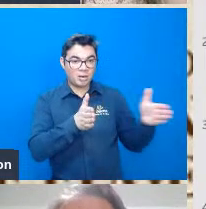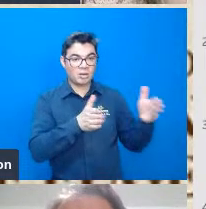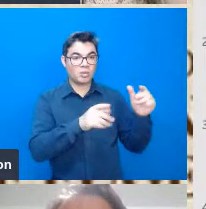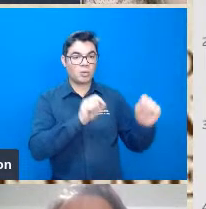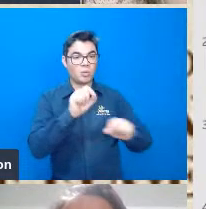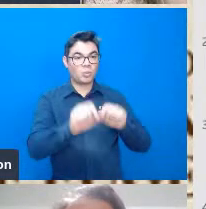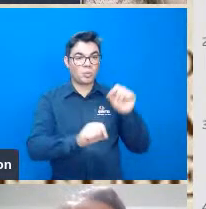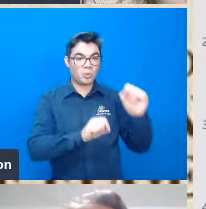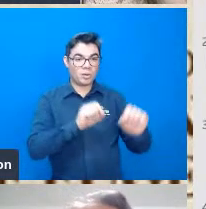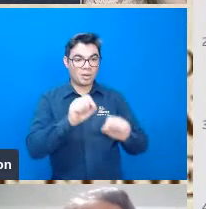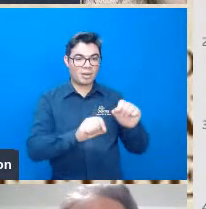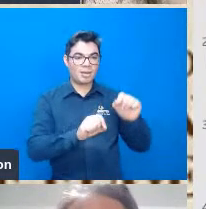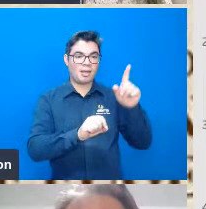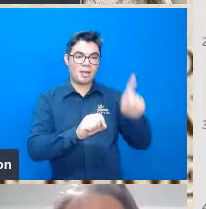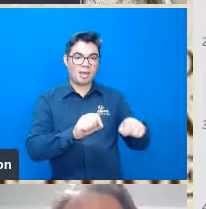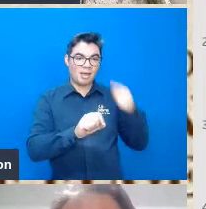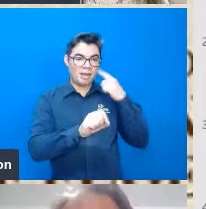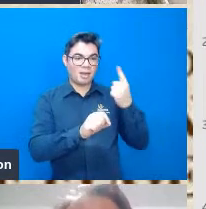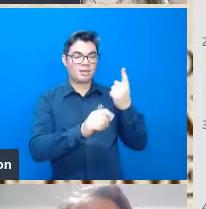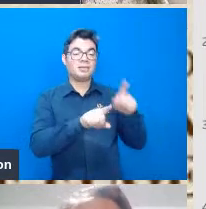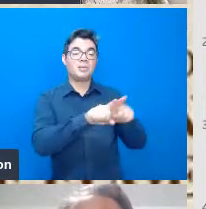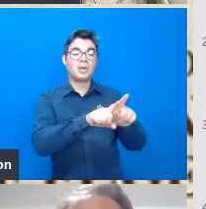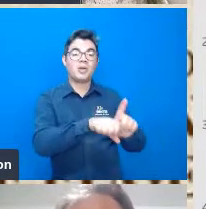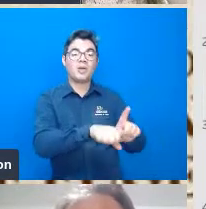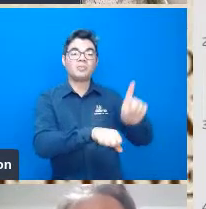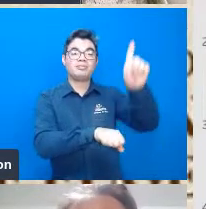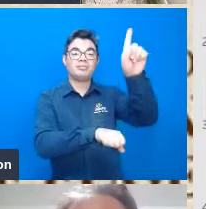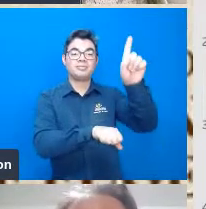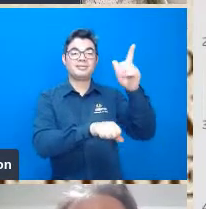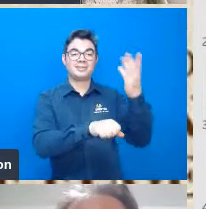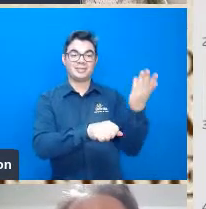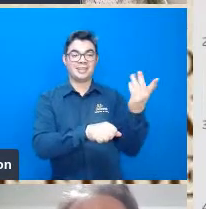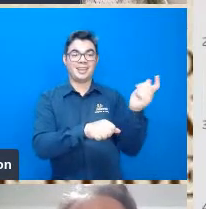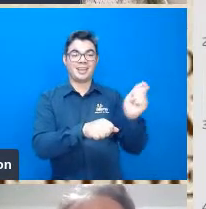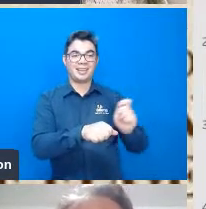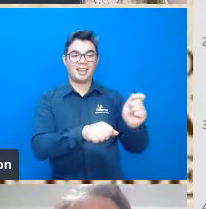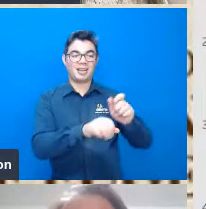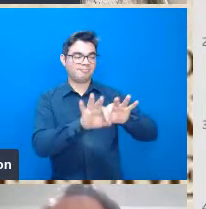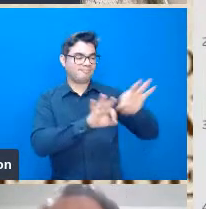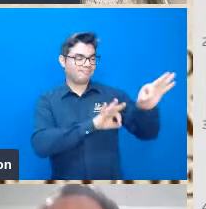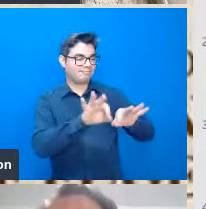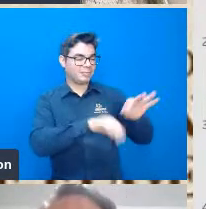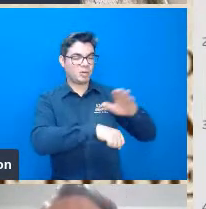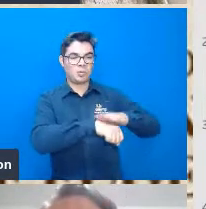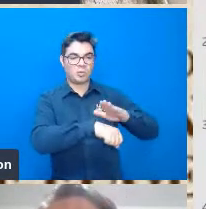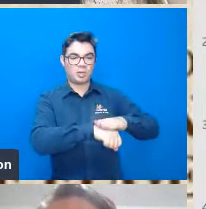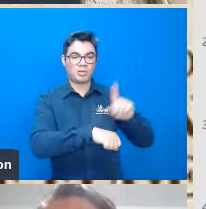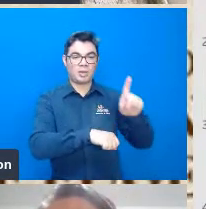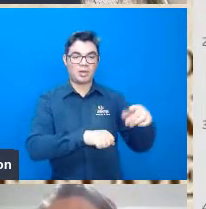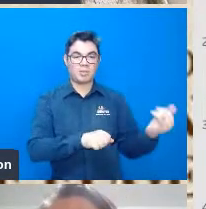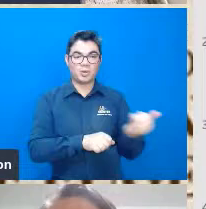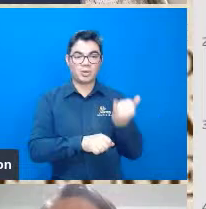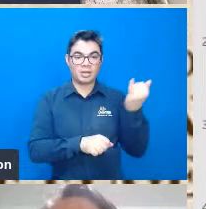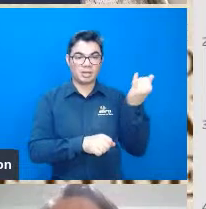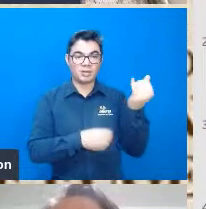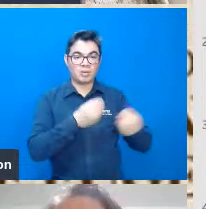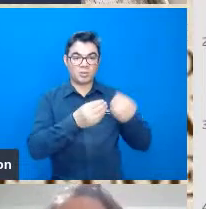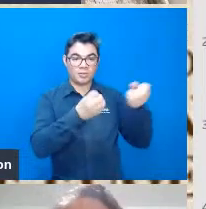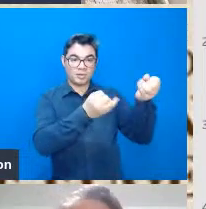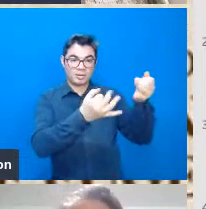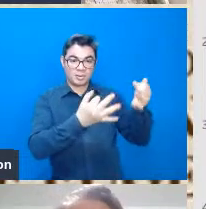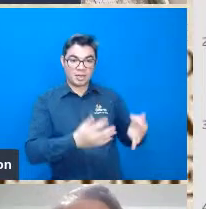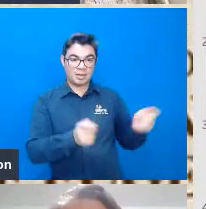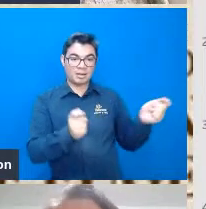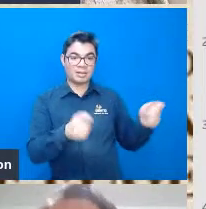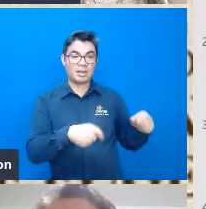acentuação da Guerra Fria e da corrida espacial que eu destaquei aqui, e esse momento foi chave, como eu vou explicar daqui a pouco,